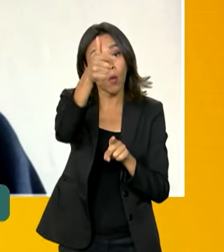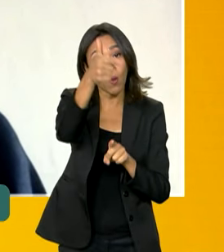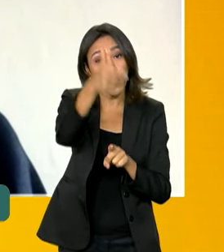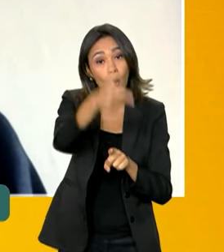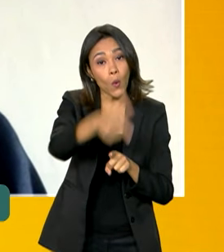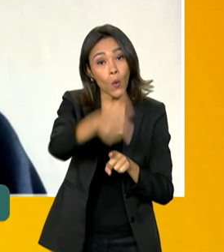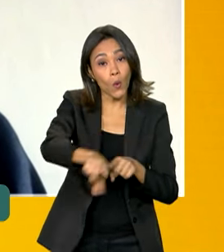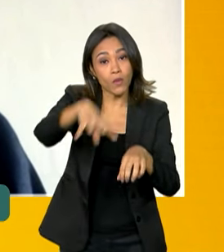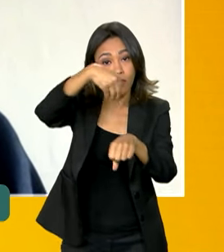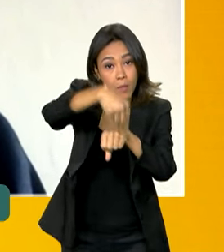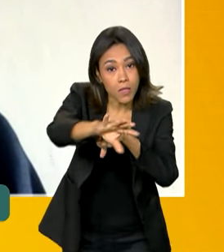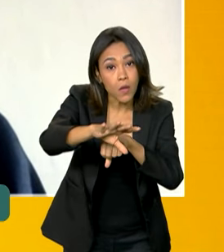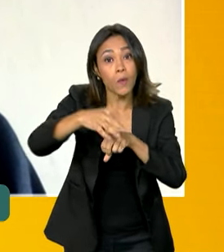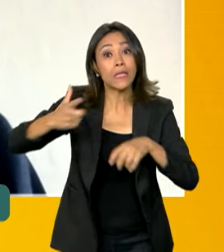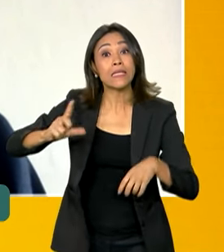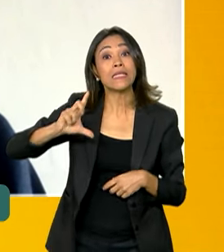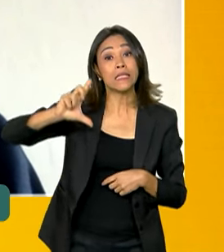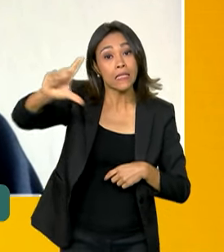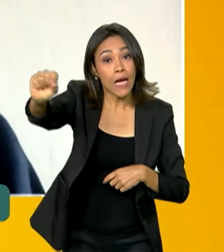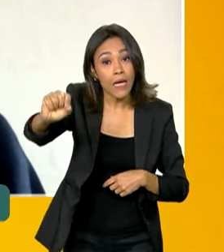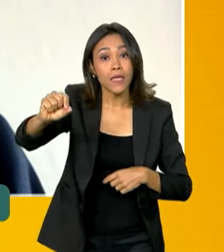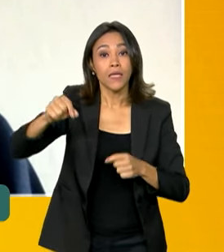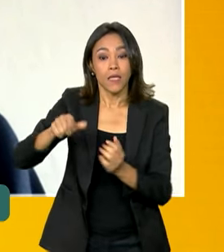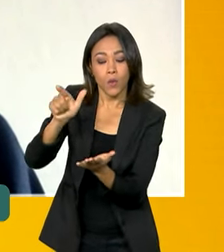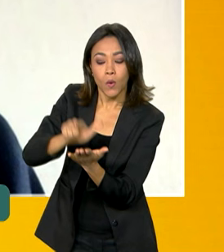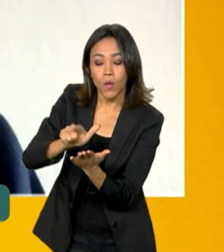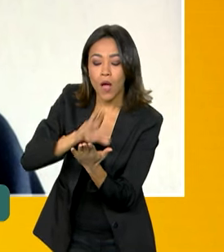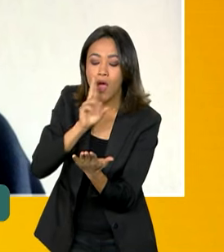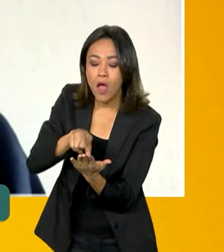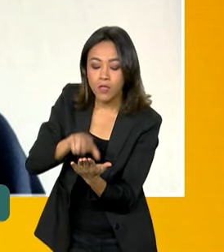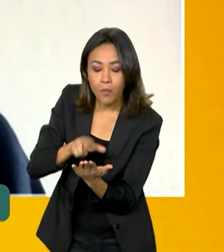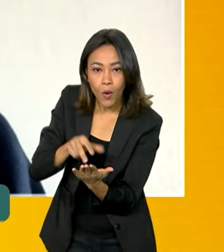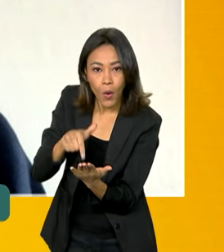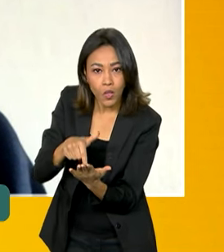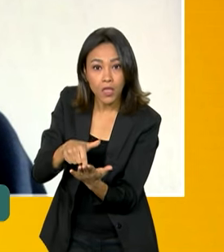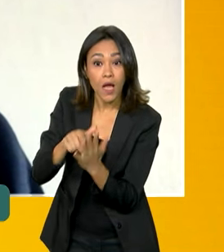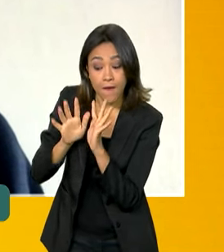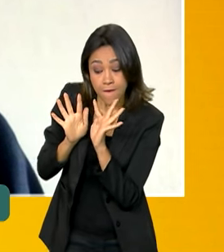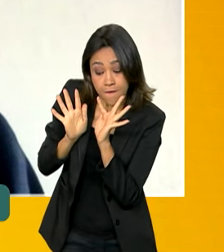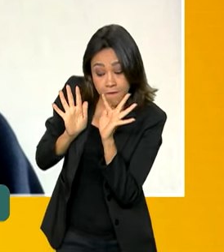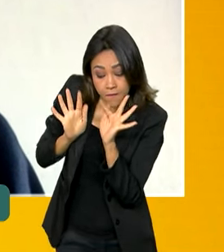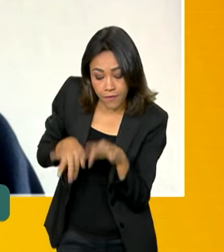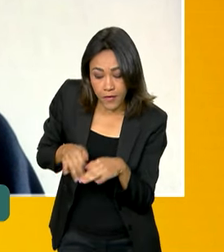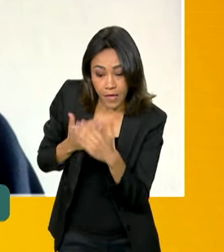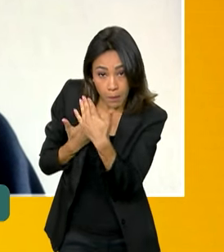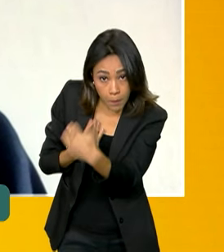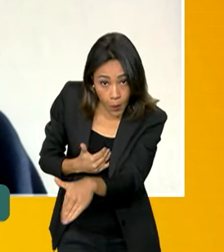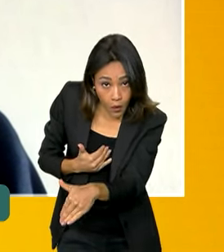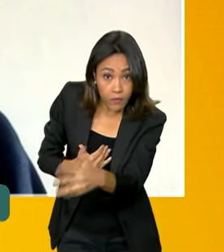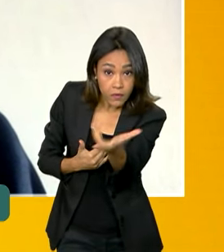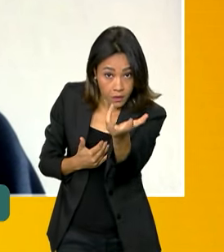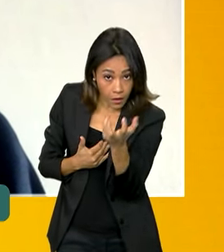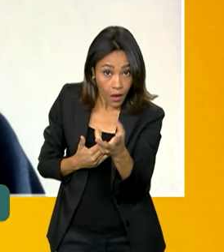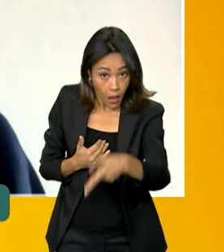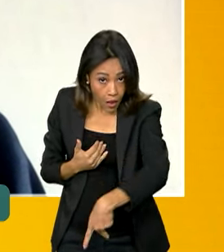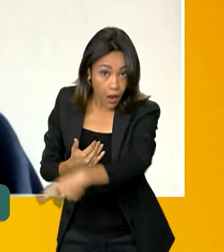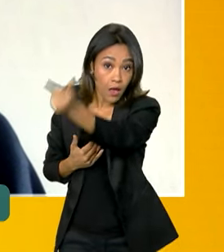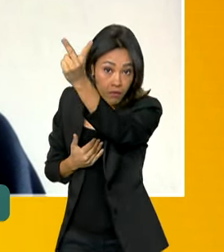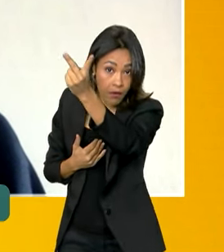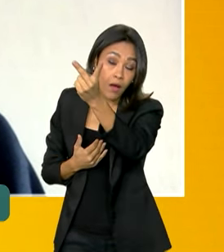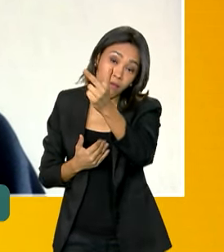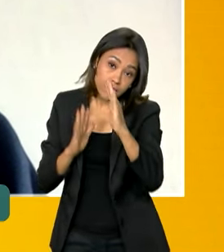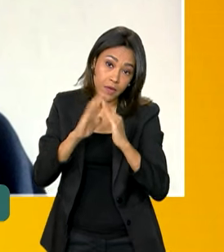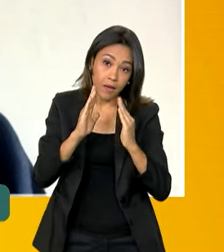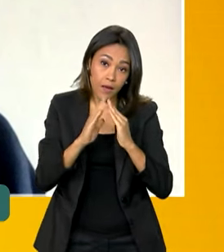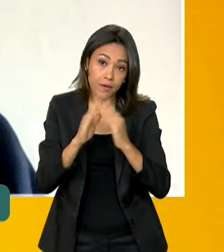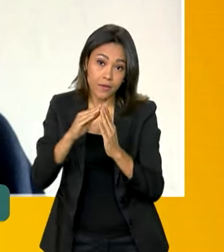E ele vai poder sair com esse cartão de resposta na meia hora final da prova. Então, todo mundo que quiser levar esse rascunho do cartão de